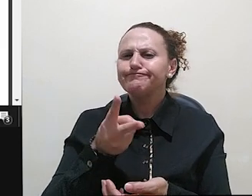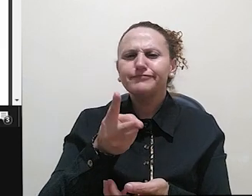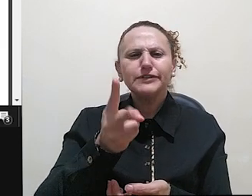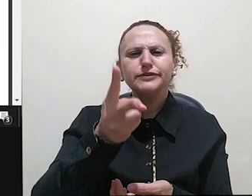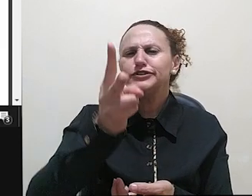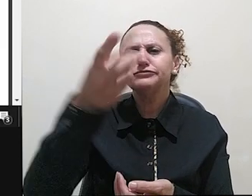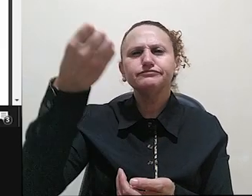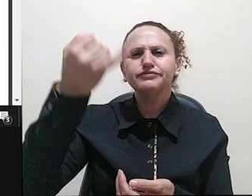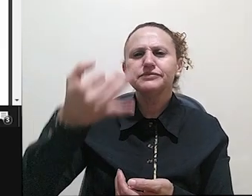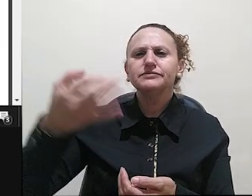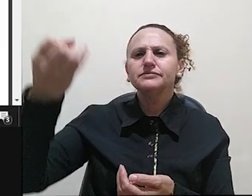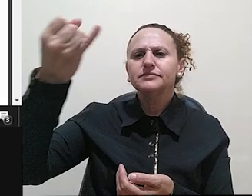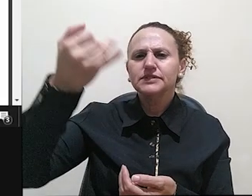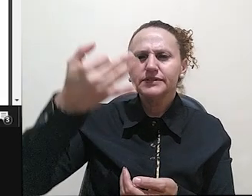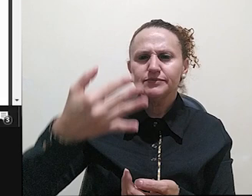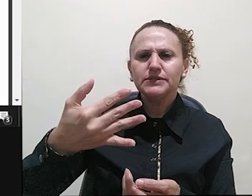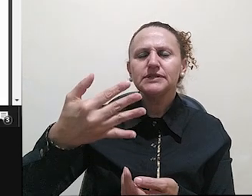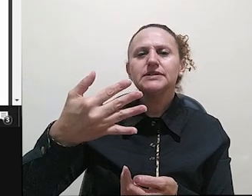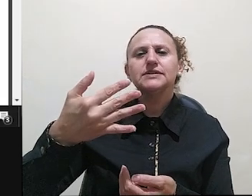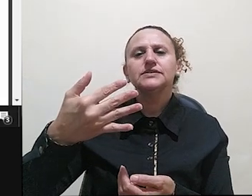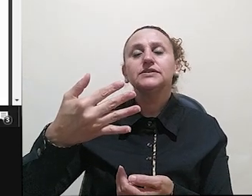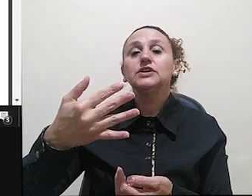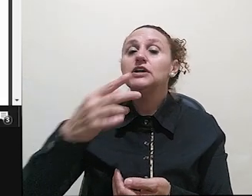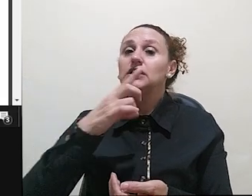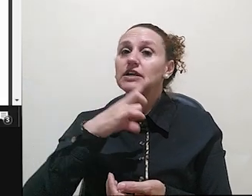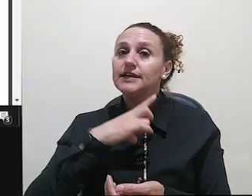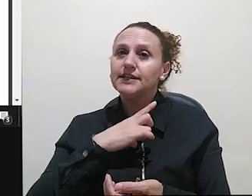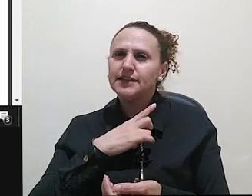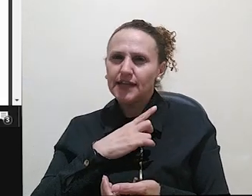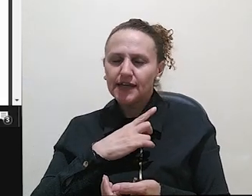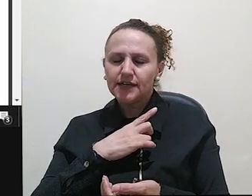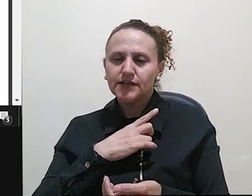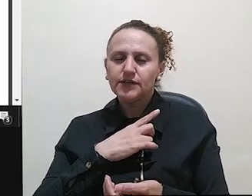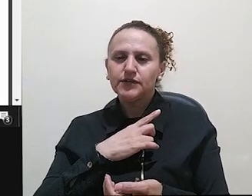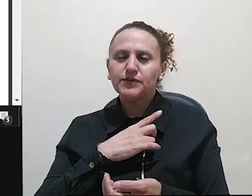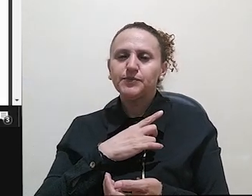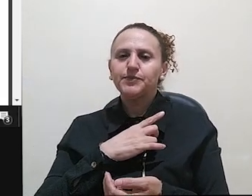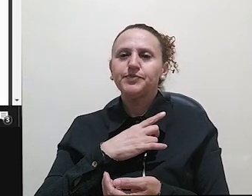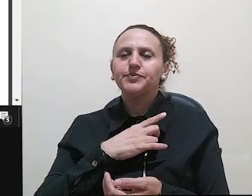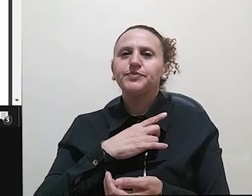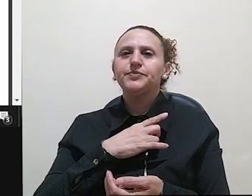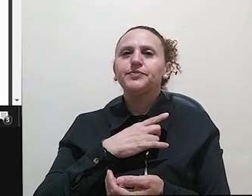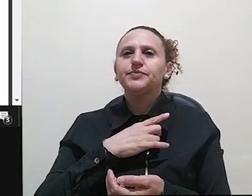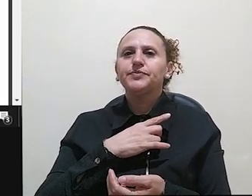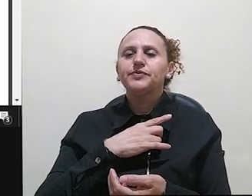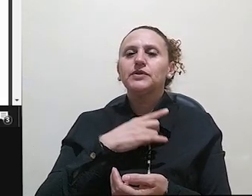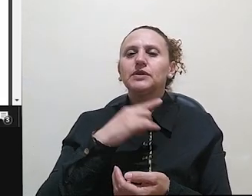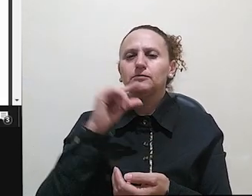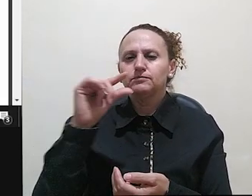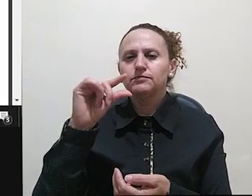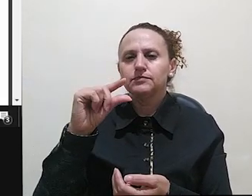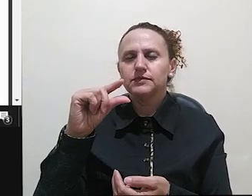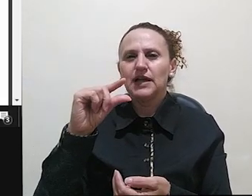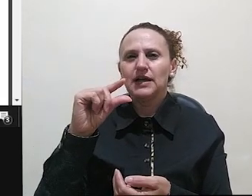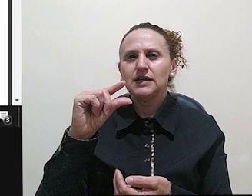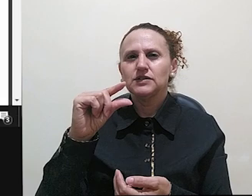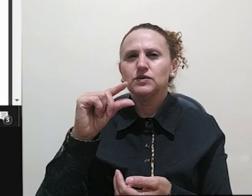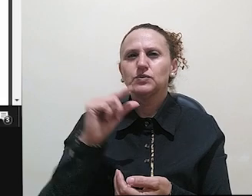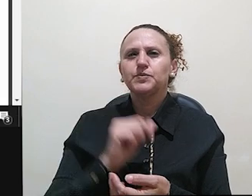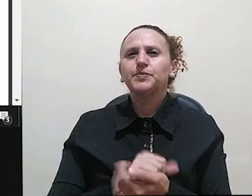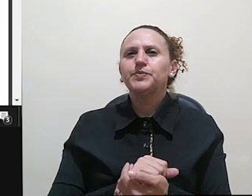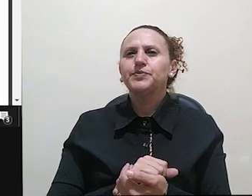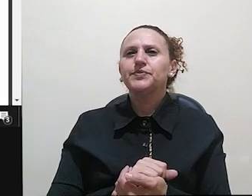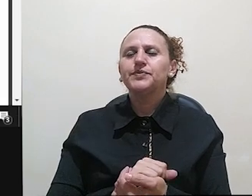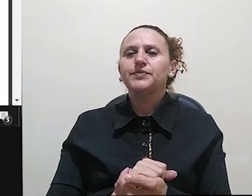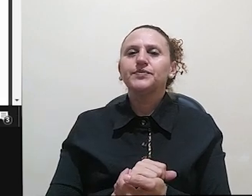que está citado no material resenhado,